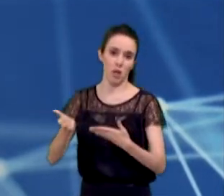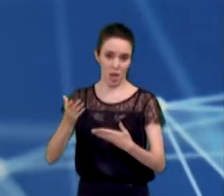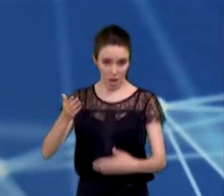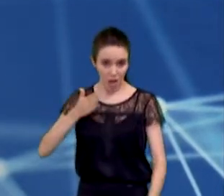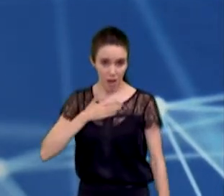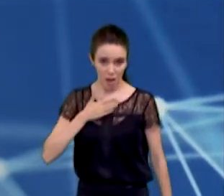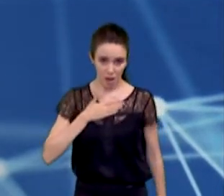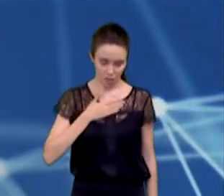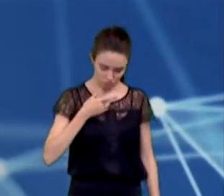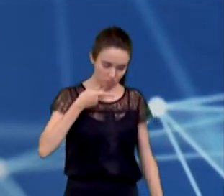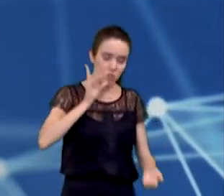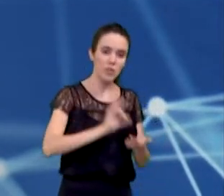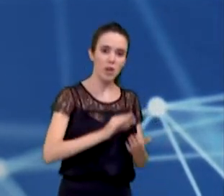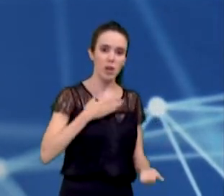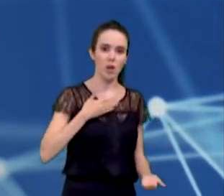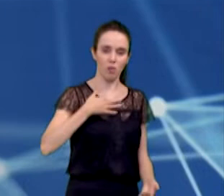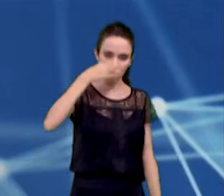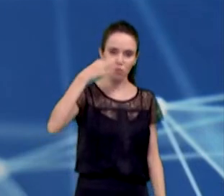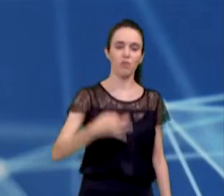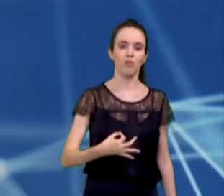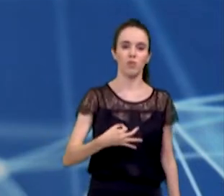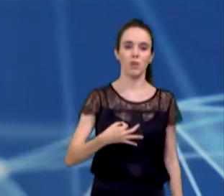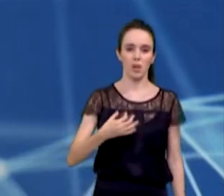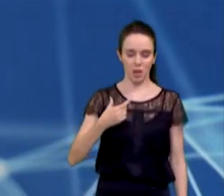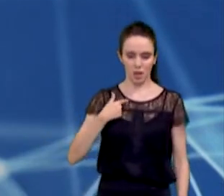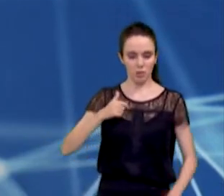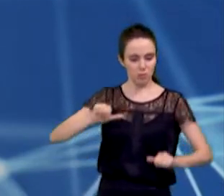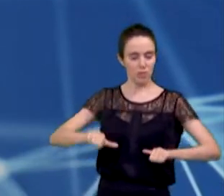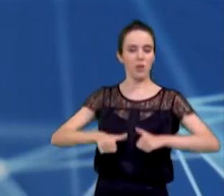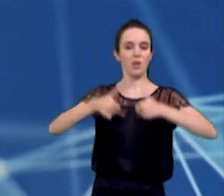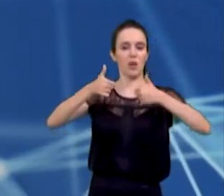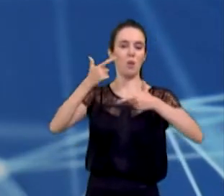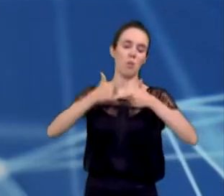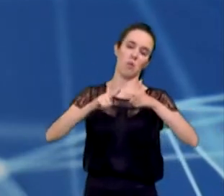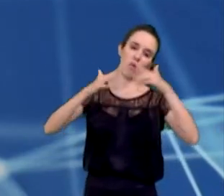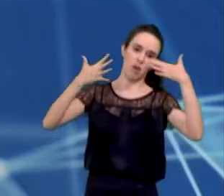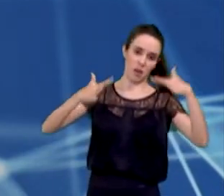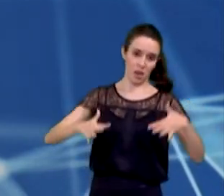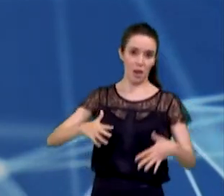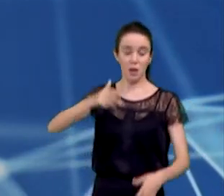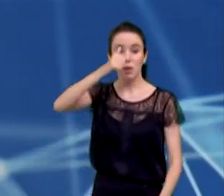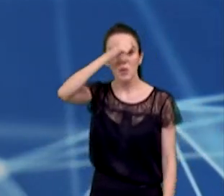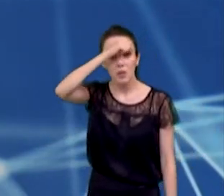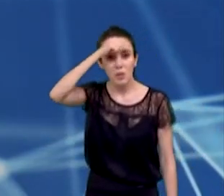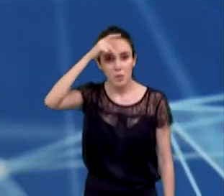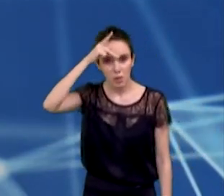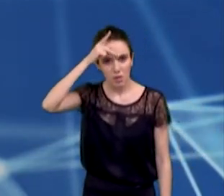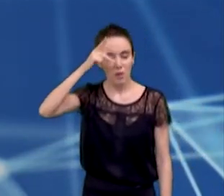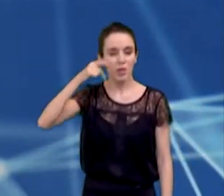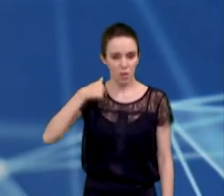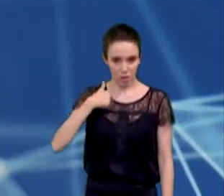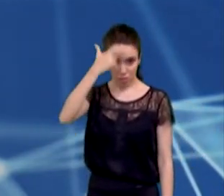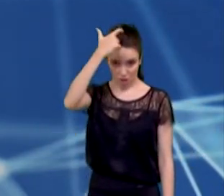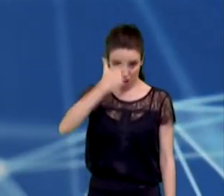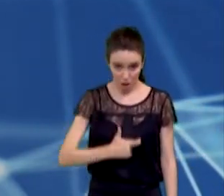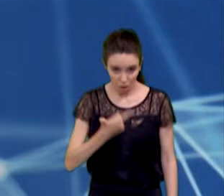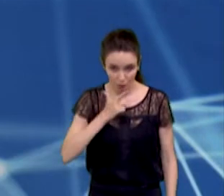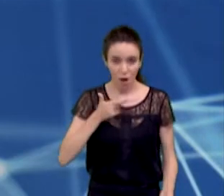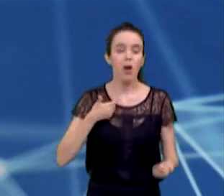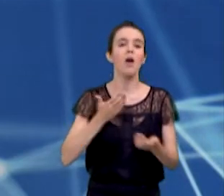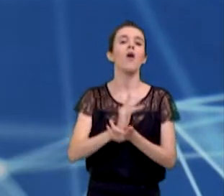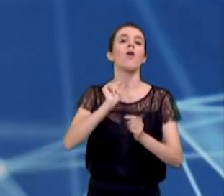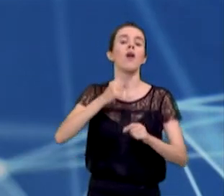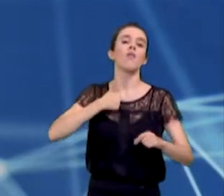superarmos essa crise com o apoio da Prefeitura. A Prefeitura estará ao lado daqueles que mais precisam para que a gente